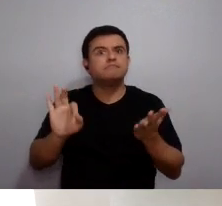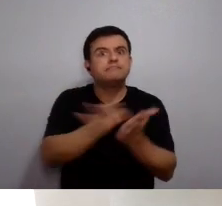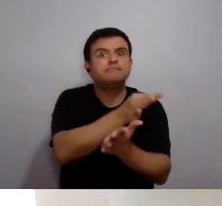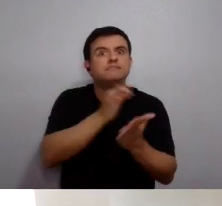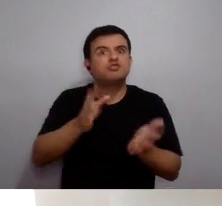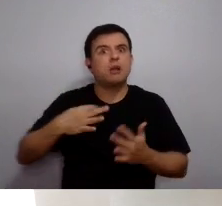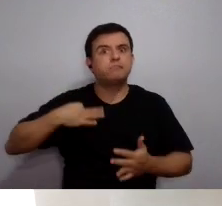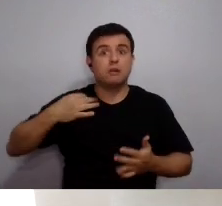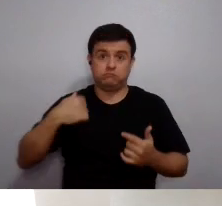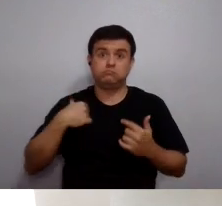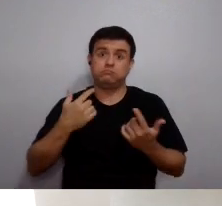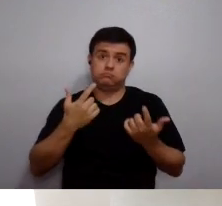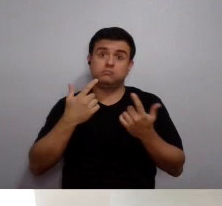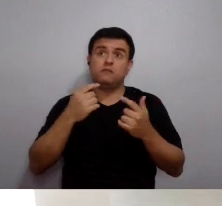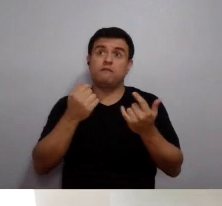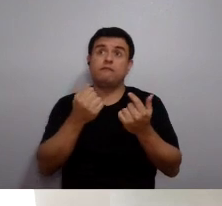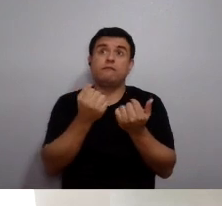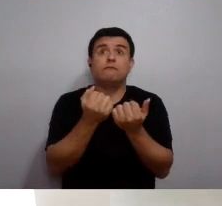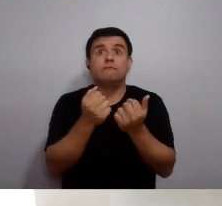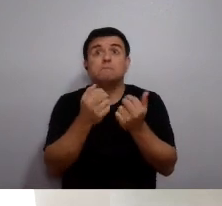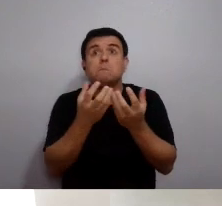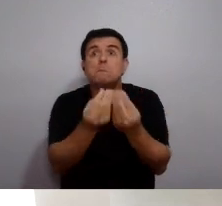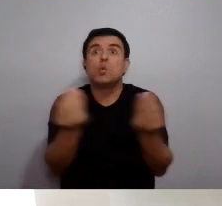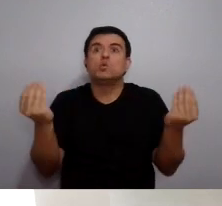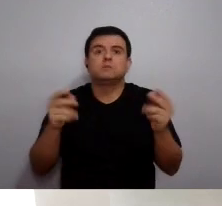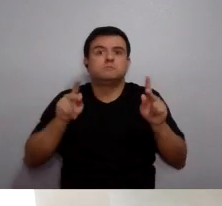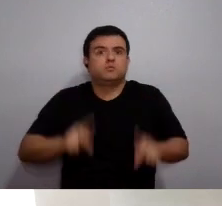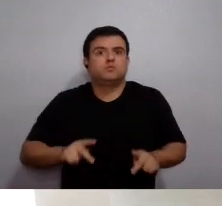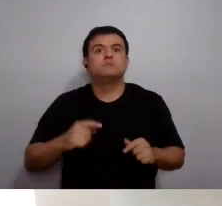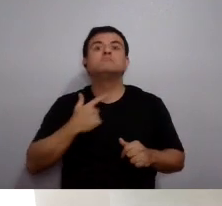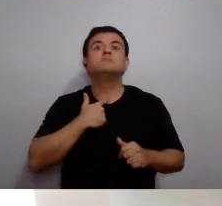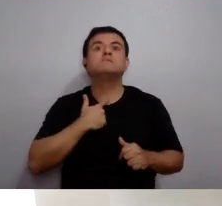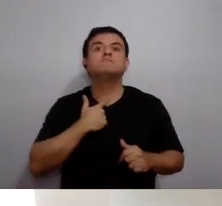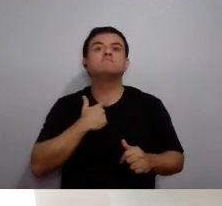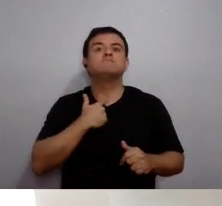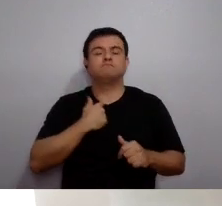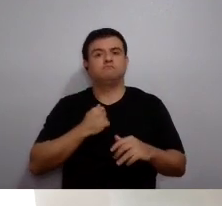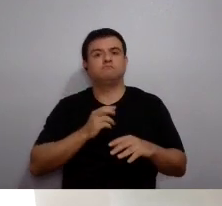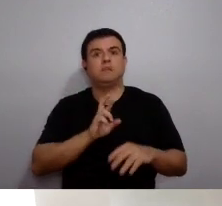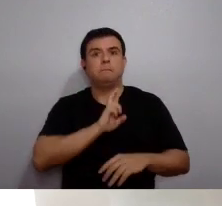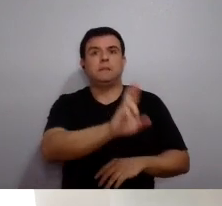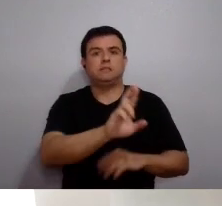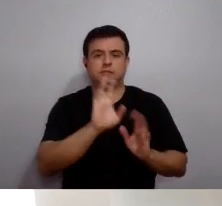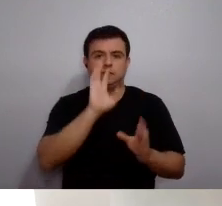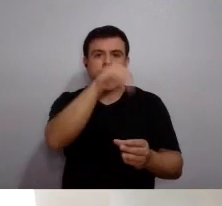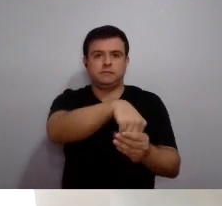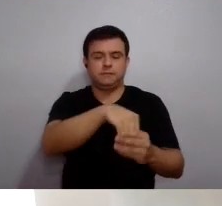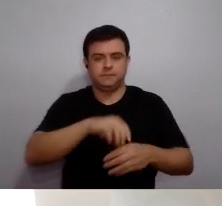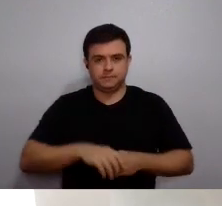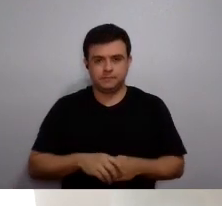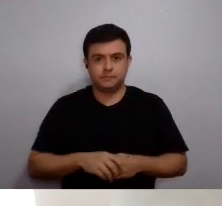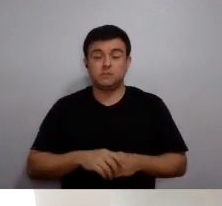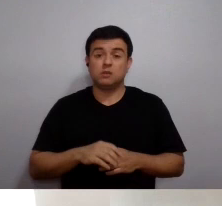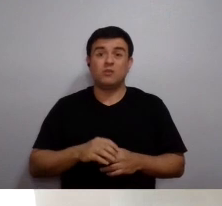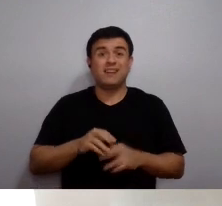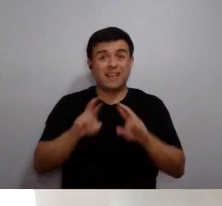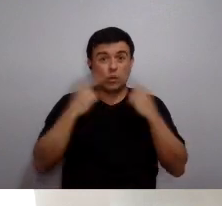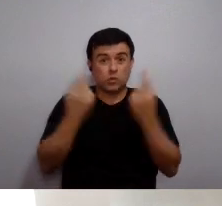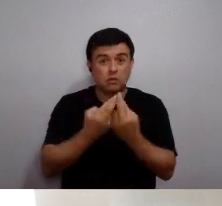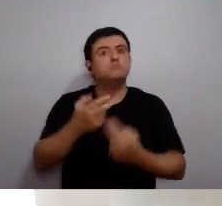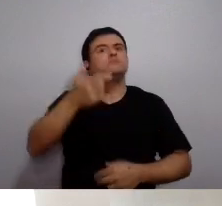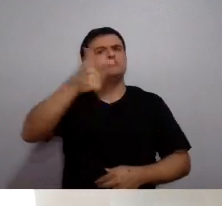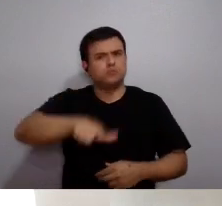posições indica que há muita gente interessada em ocupar esses conselhos superiores, que é um direito de todos. Como as reuniões